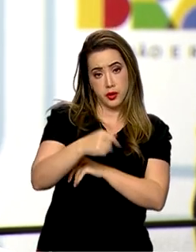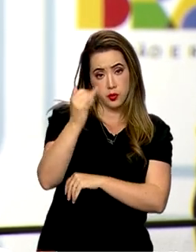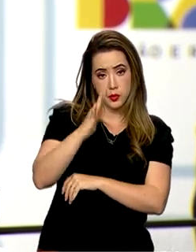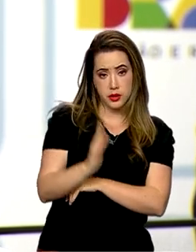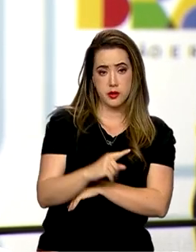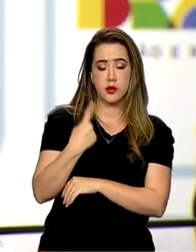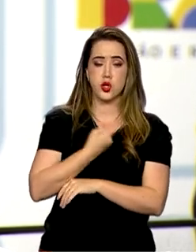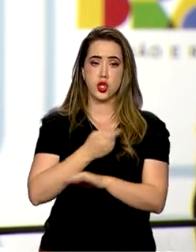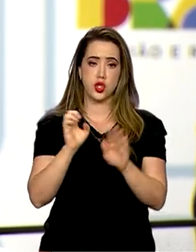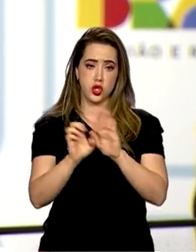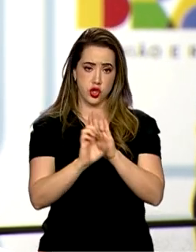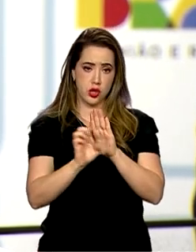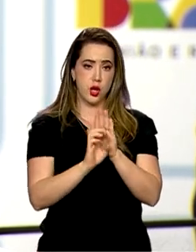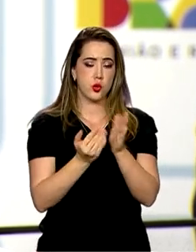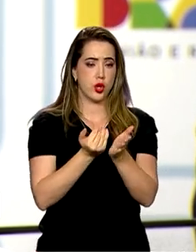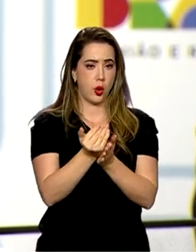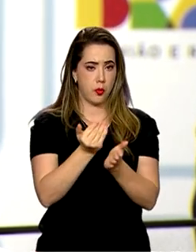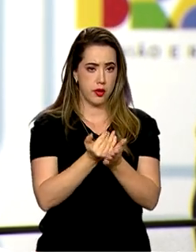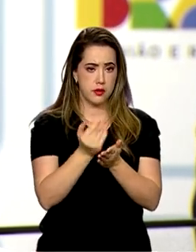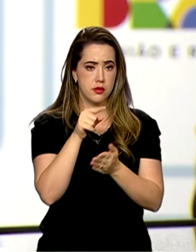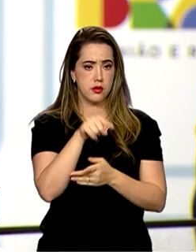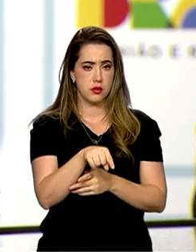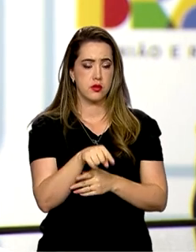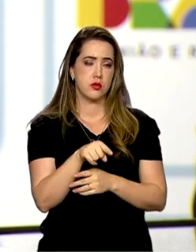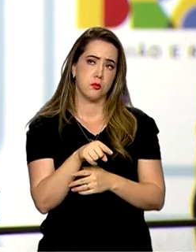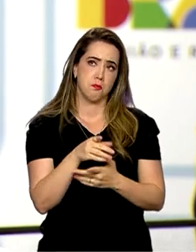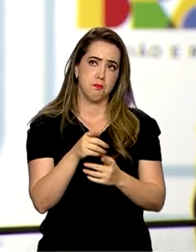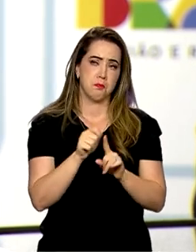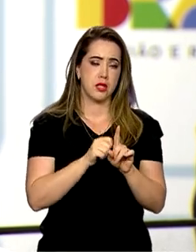estamos com um anúncio já também previsto para setembro. já vou